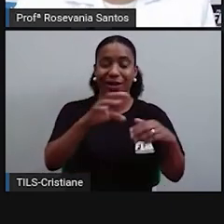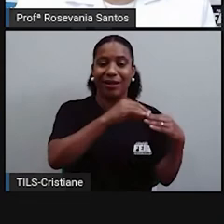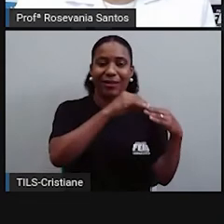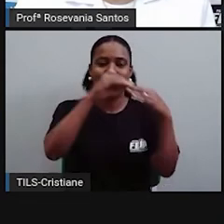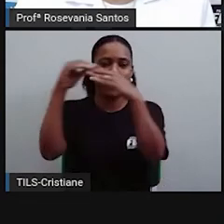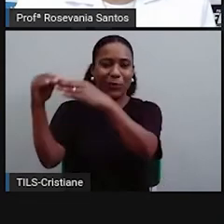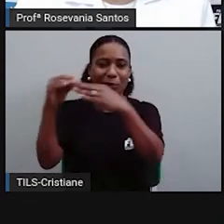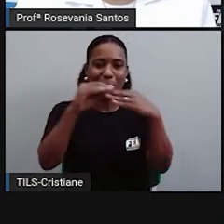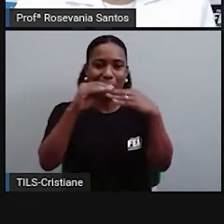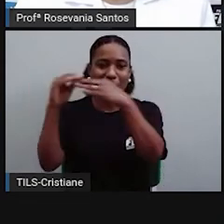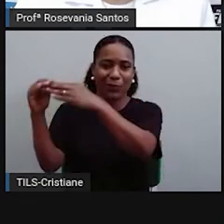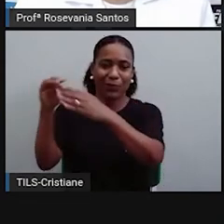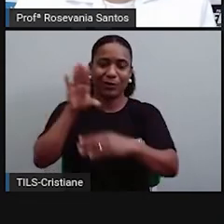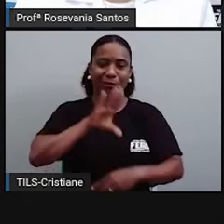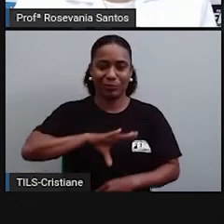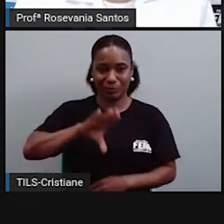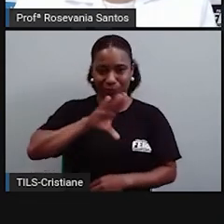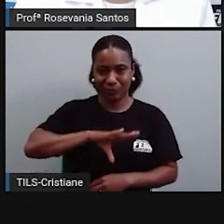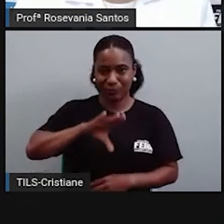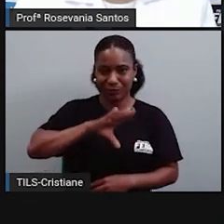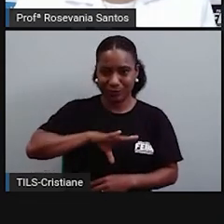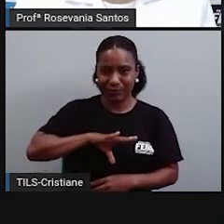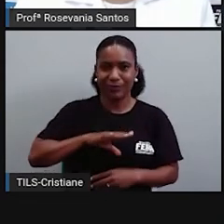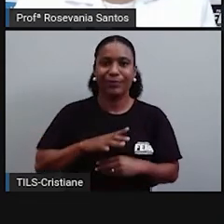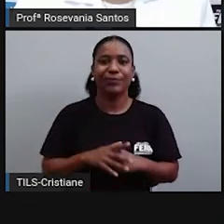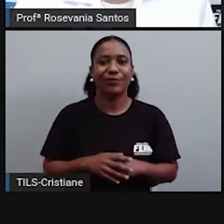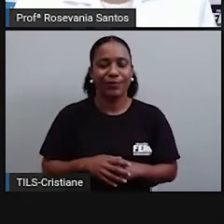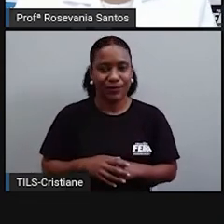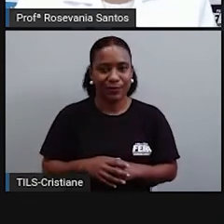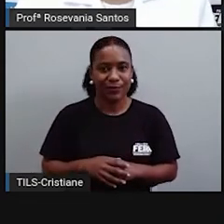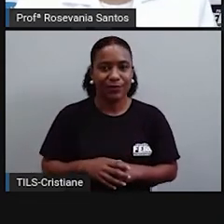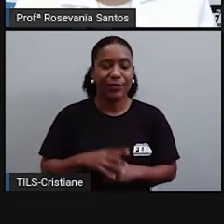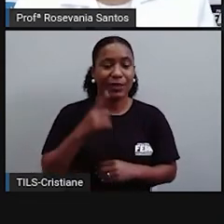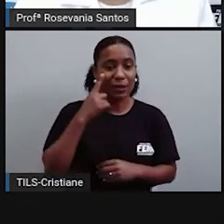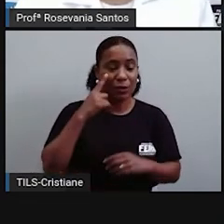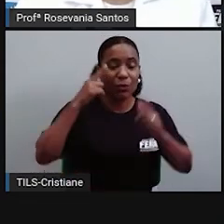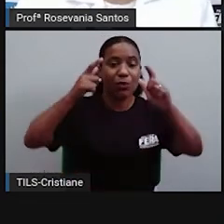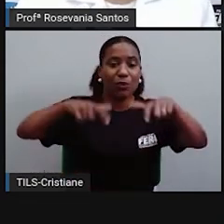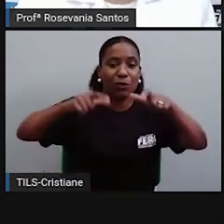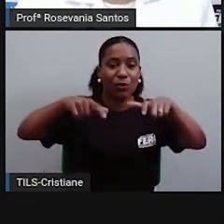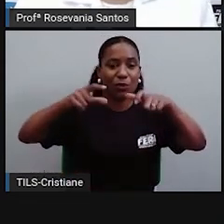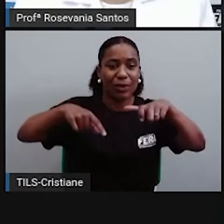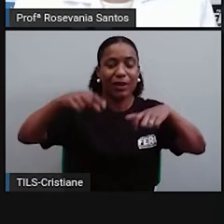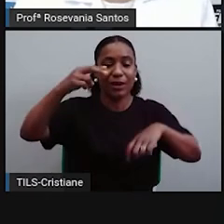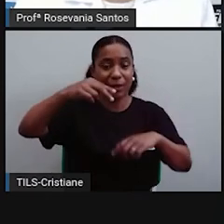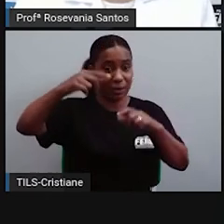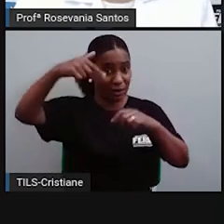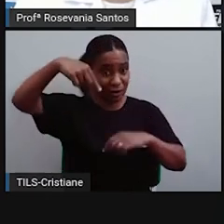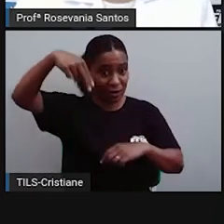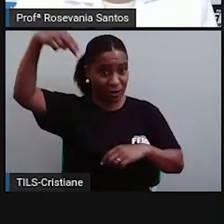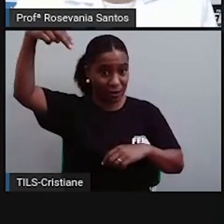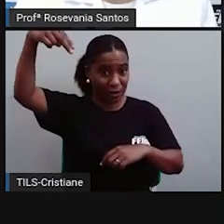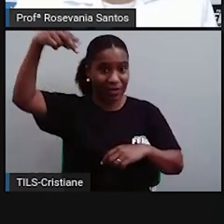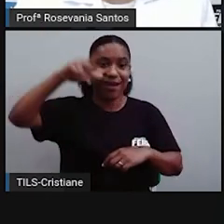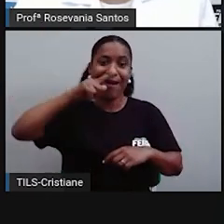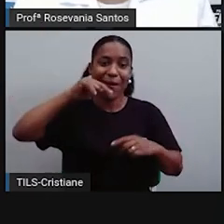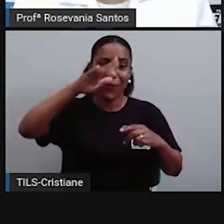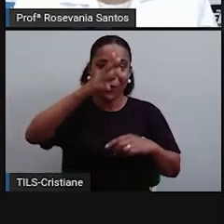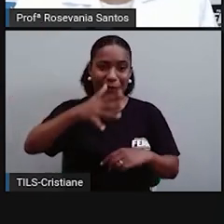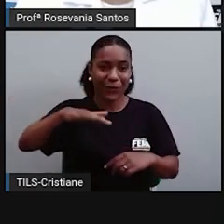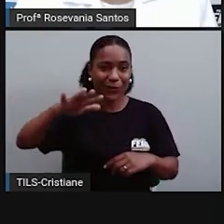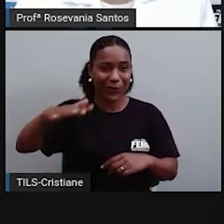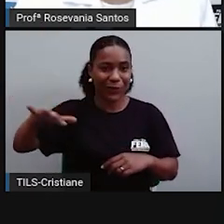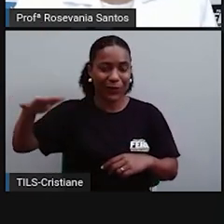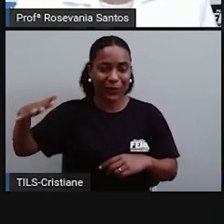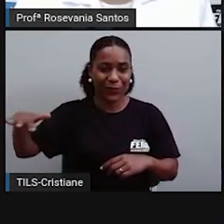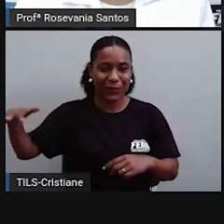tudo estava indo para a metrônia. Essa atividade do pau-brasil foi no literal Nordestino. E, nesse momento,